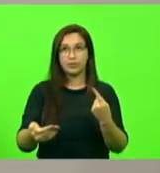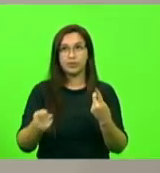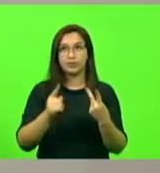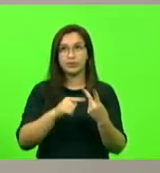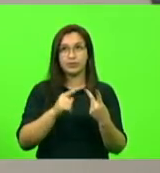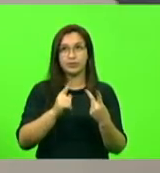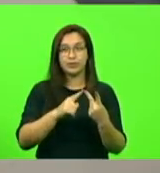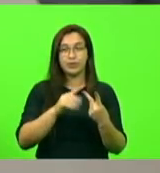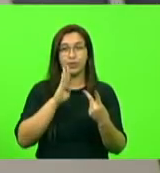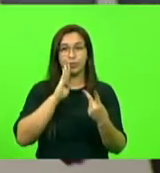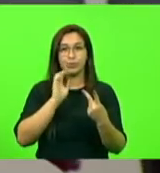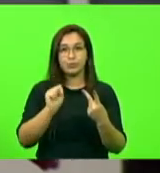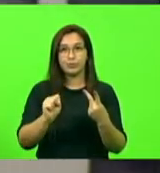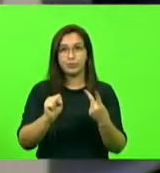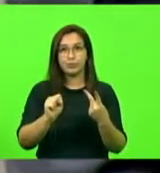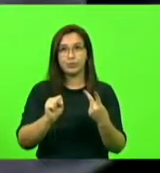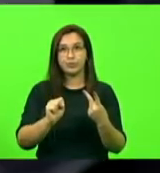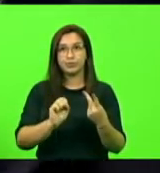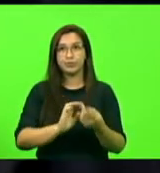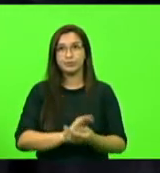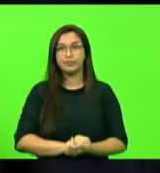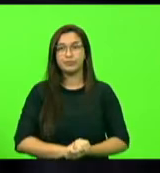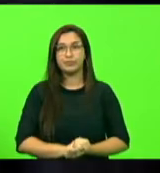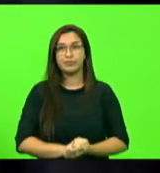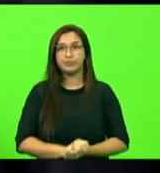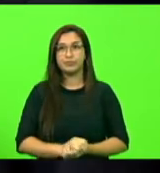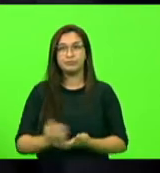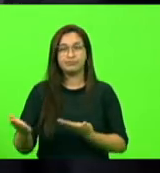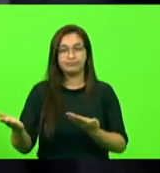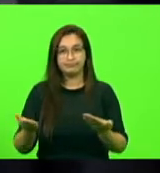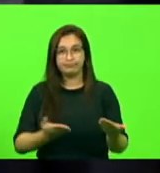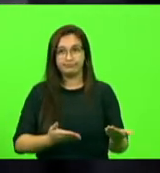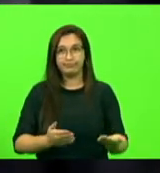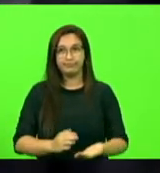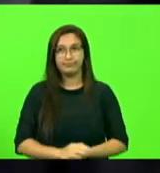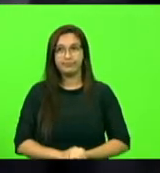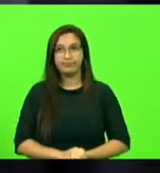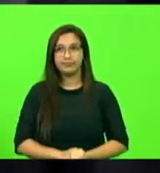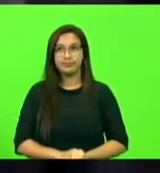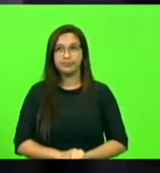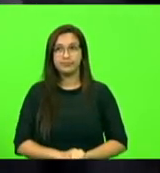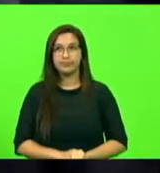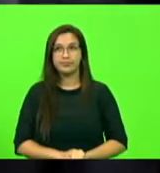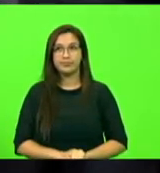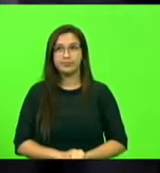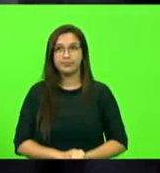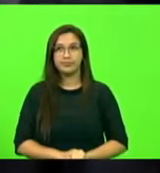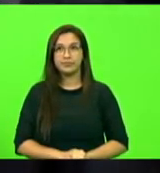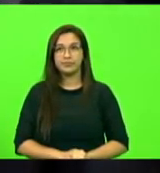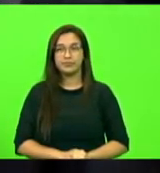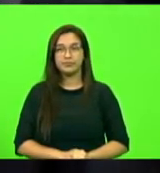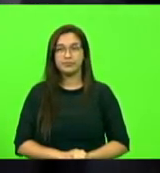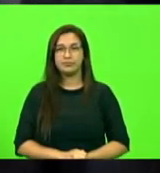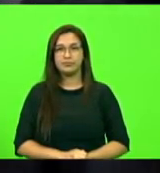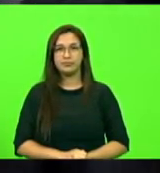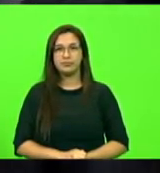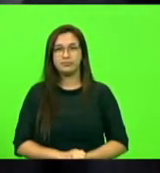deputado Bruno Souza. Deputado G.C. Presidente, por gentileza, Sargento Lima.